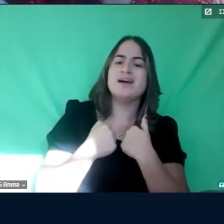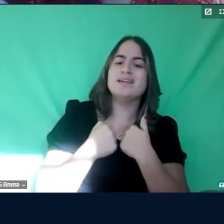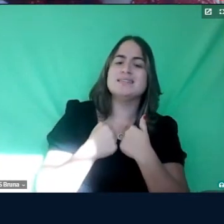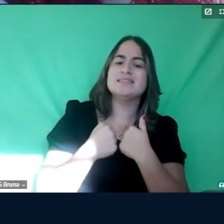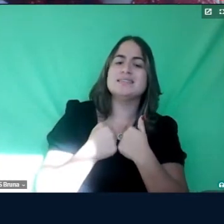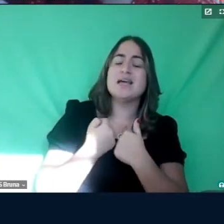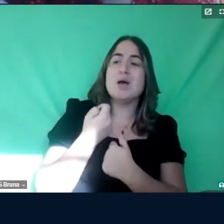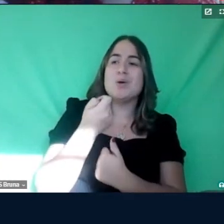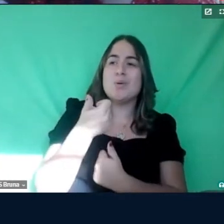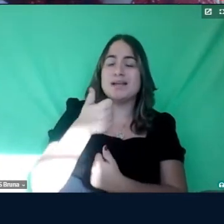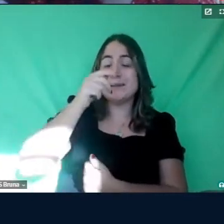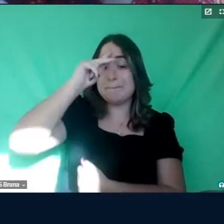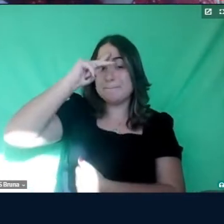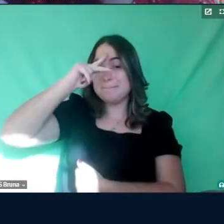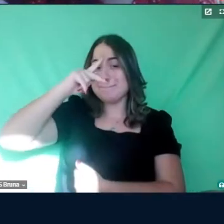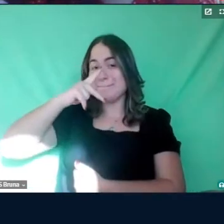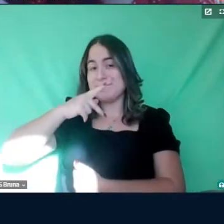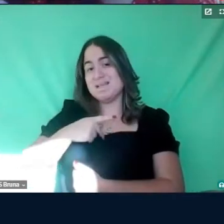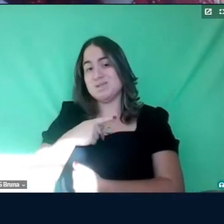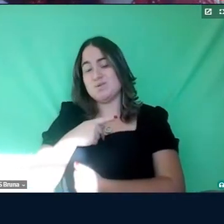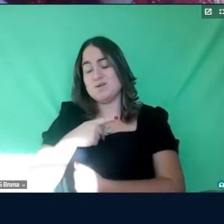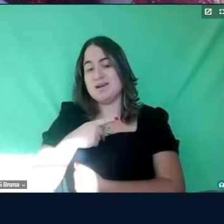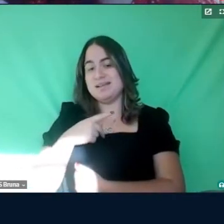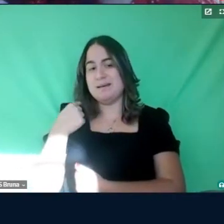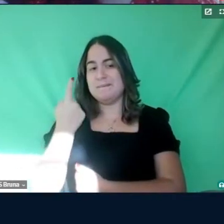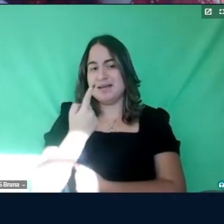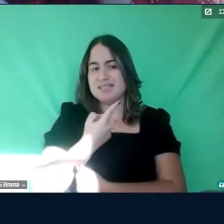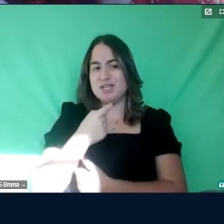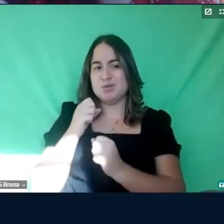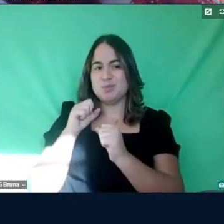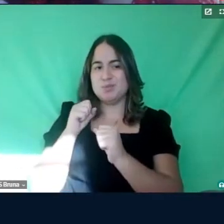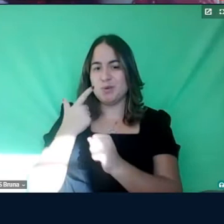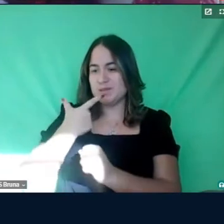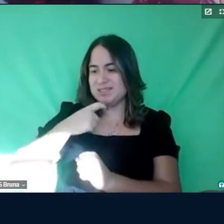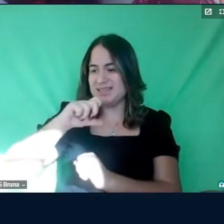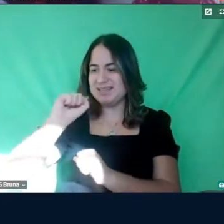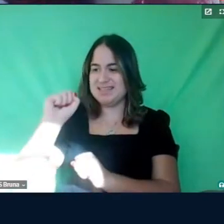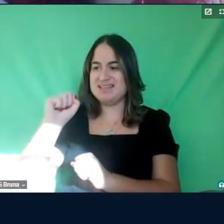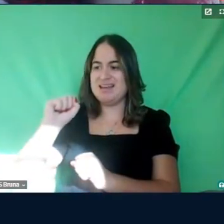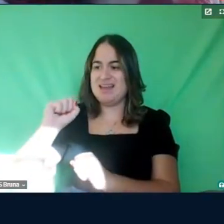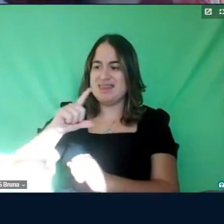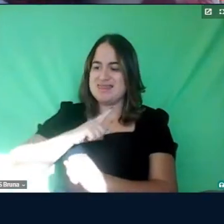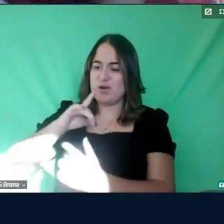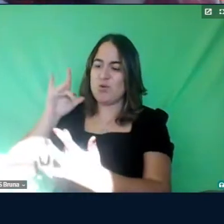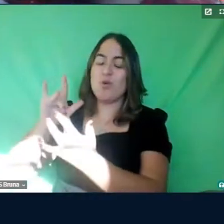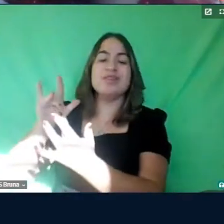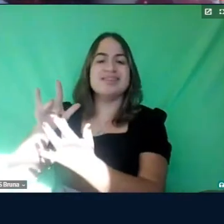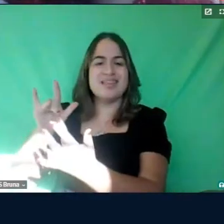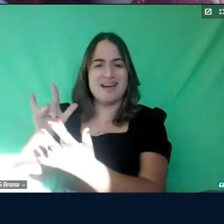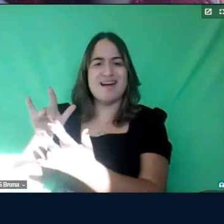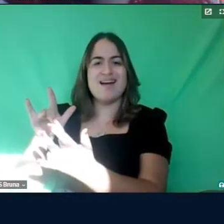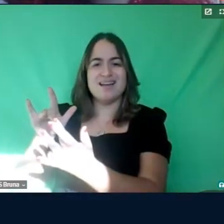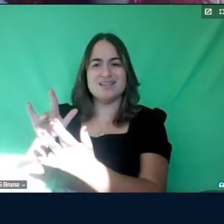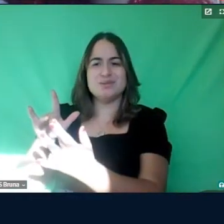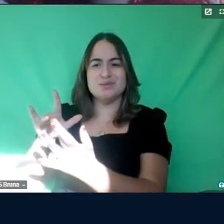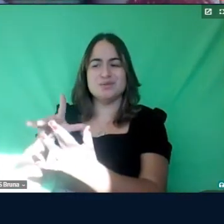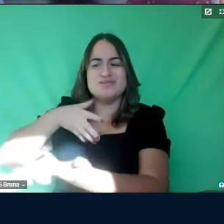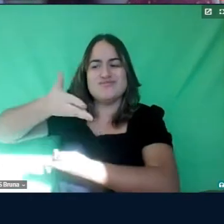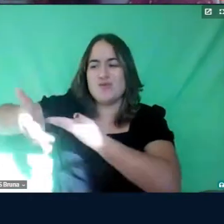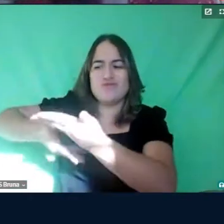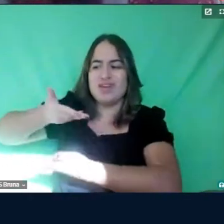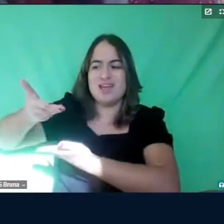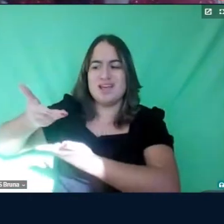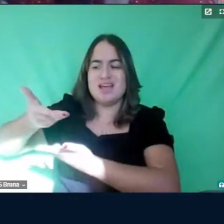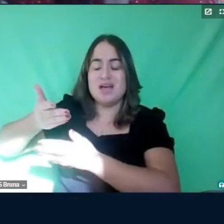quase que pessoais, né, para a gente poder abraçar a causa, quando, na verdade, né, não